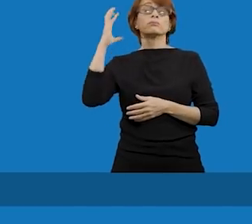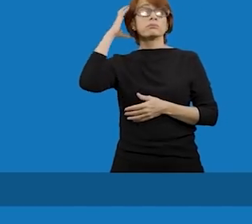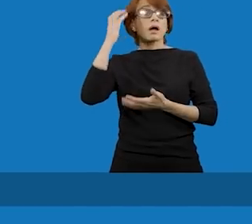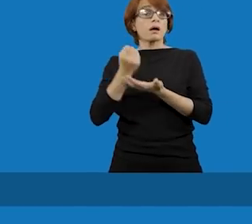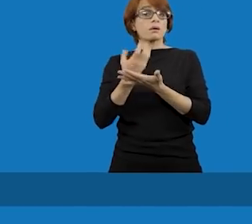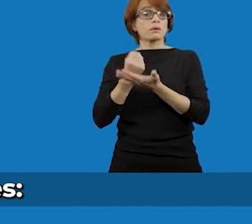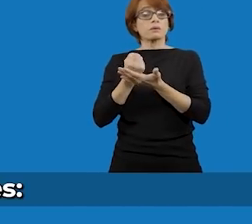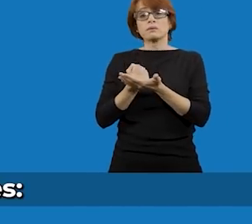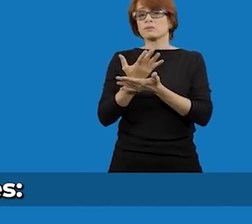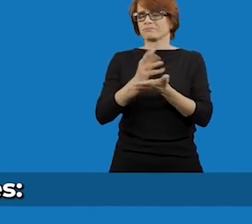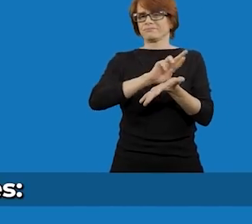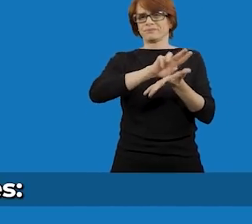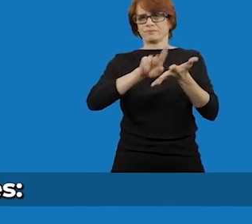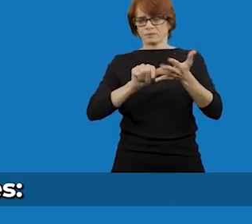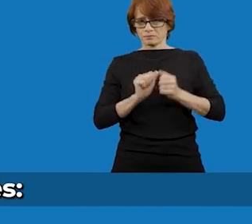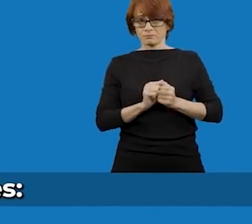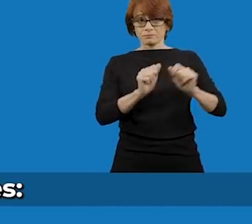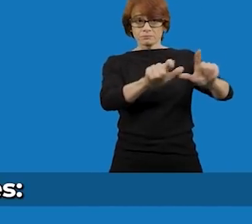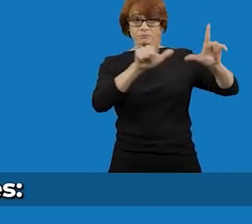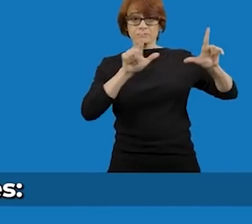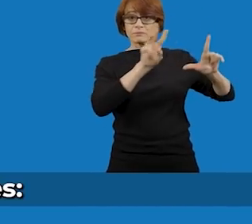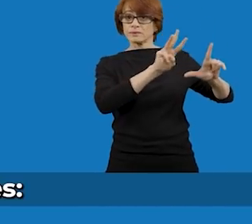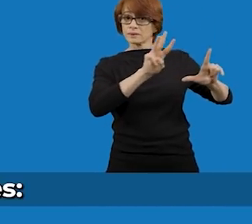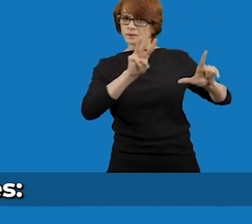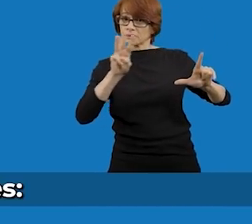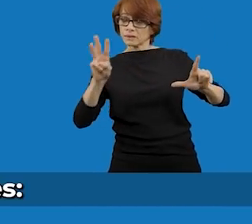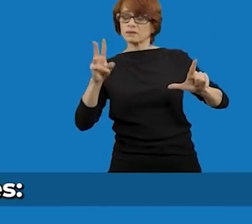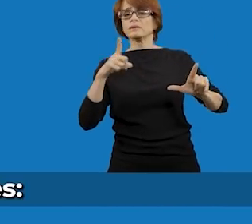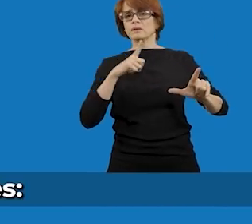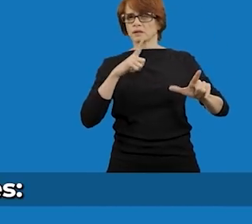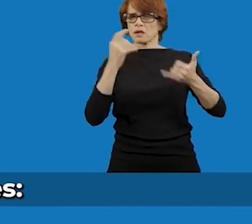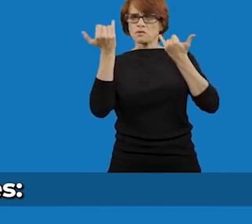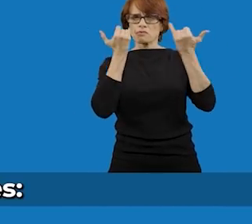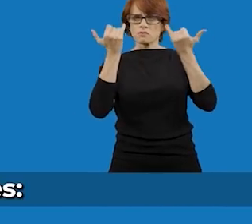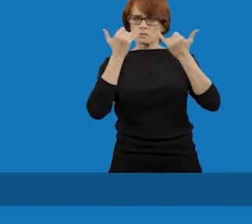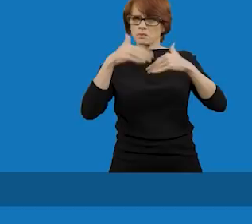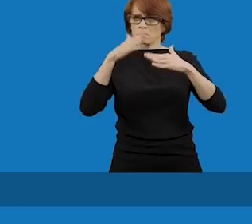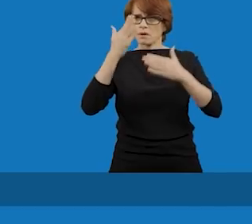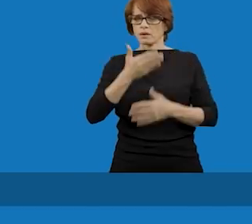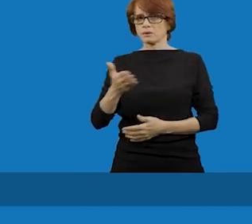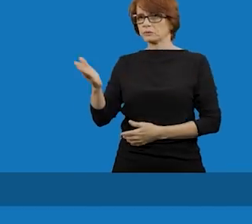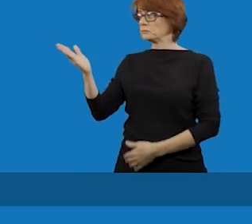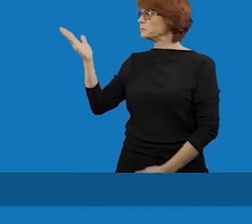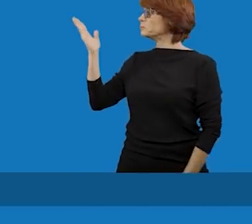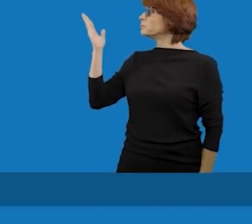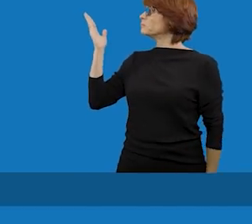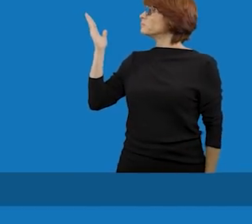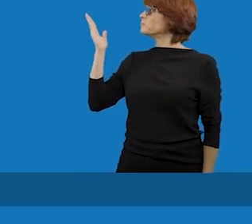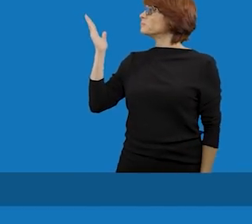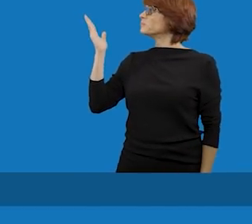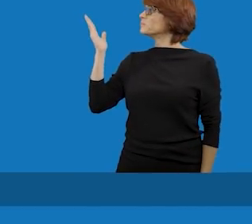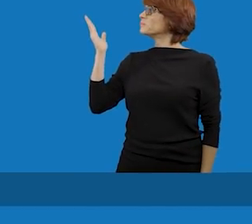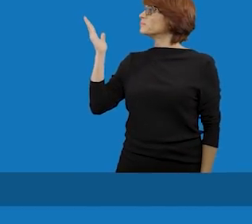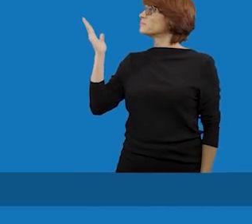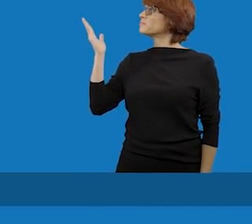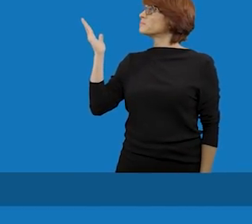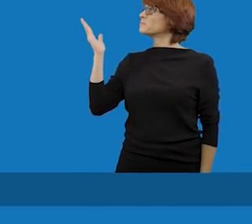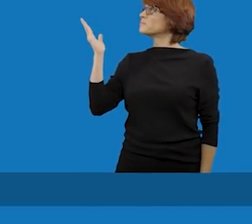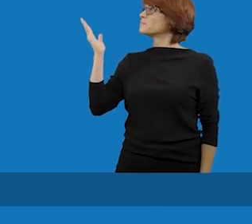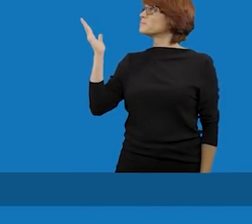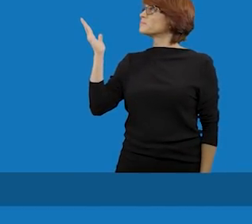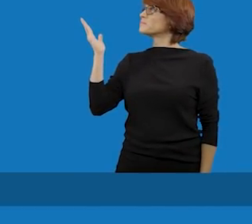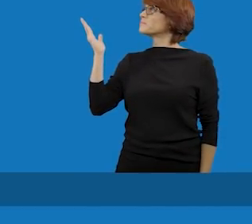muito mais. Acesse o site e obtenha mais informações www.gov